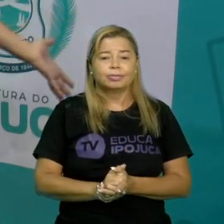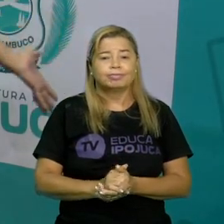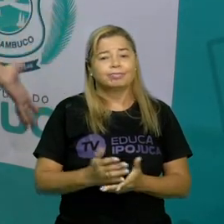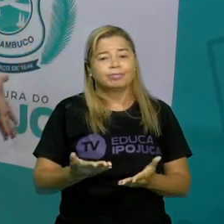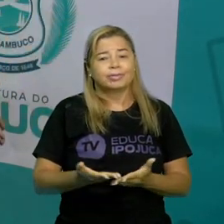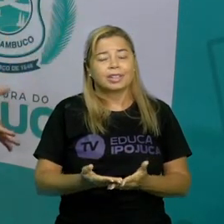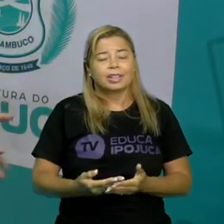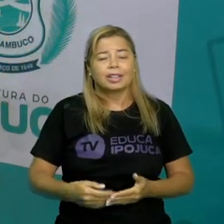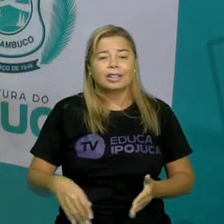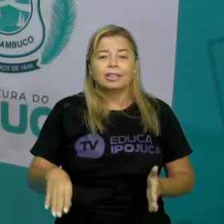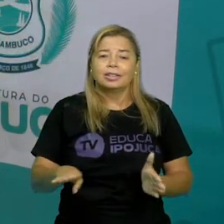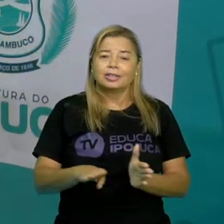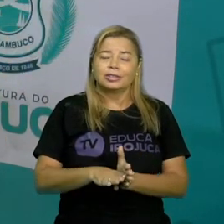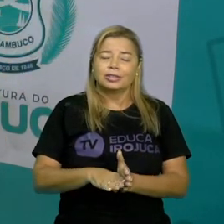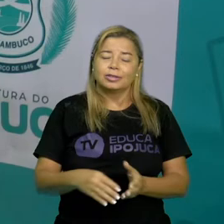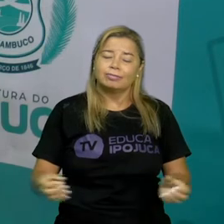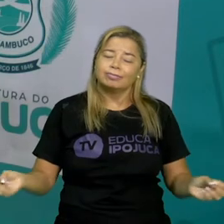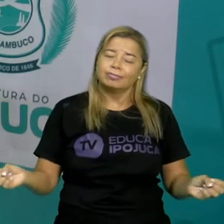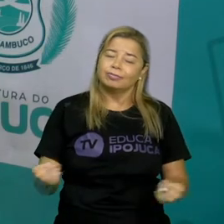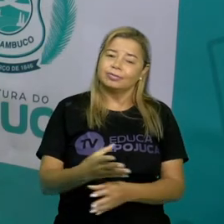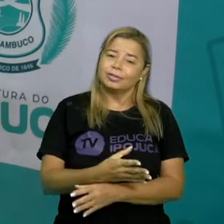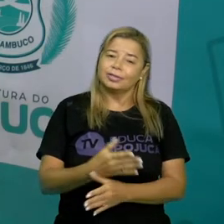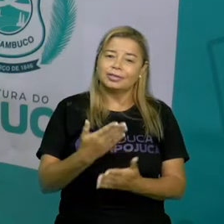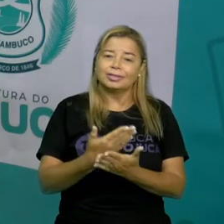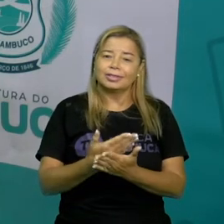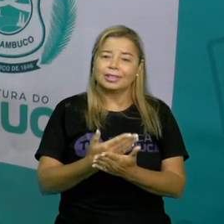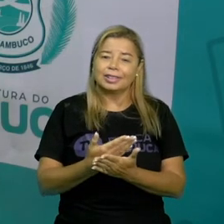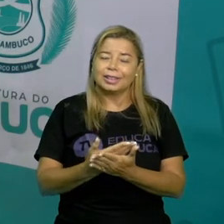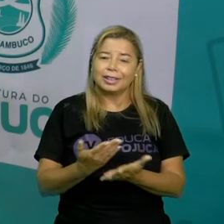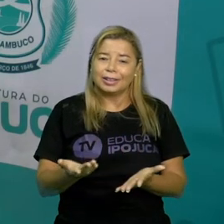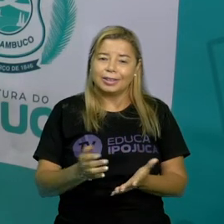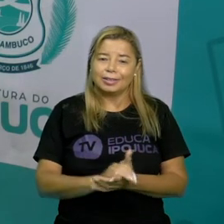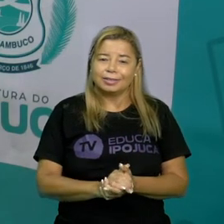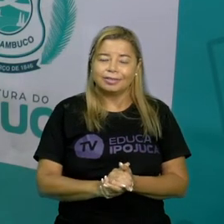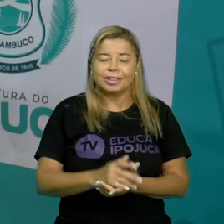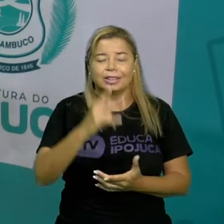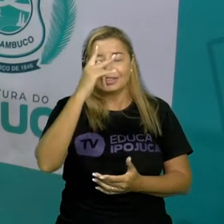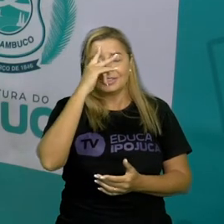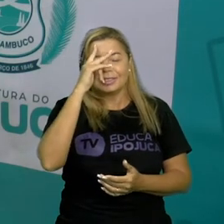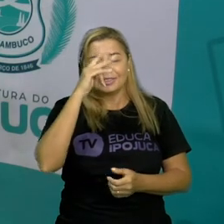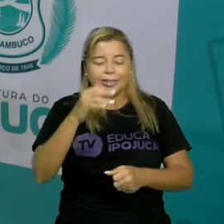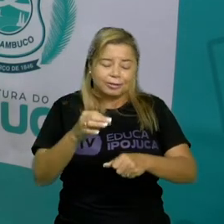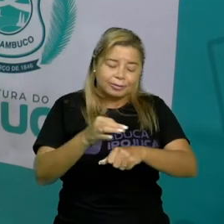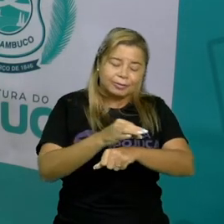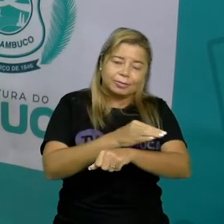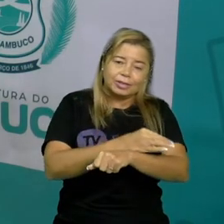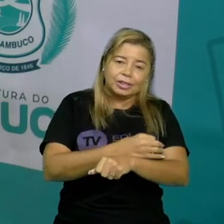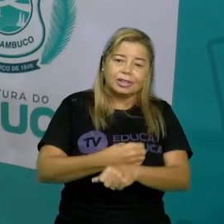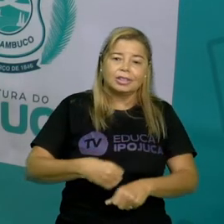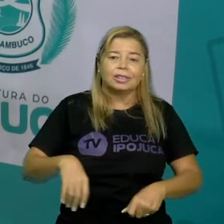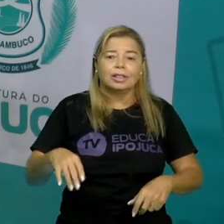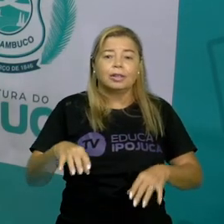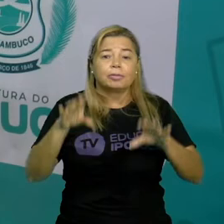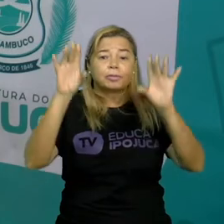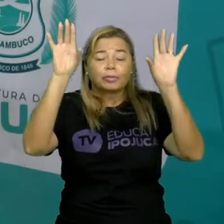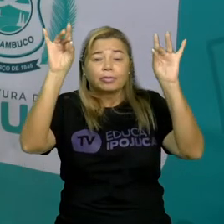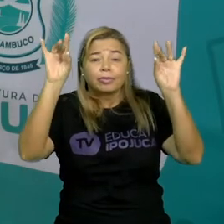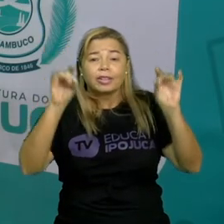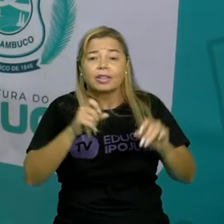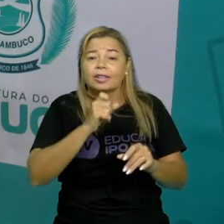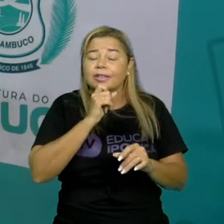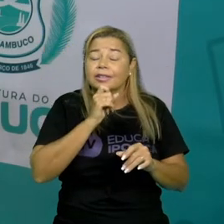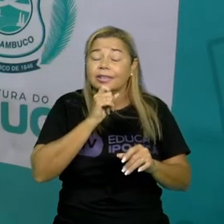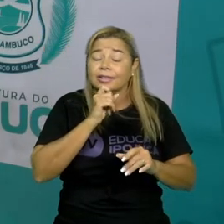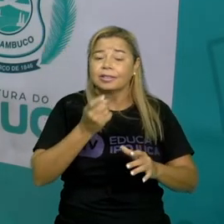terminando a nossa aula maravilhosa que é a formiguinha e a neve vocês entendem que toda vez tem um